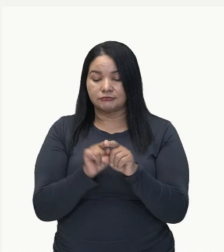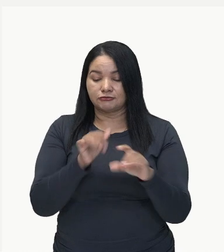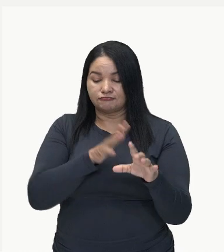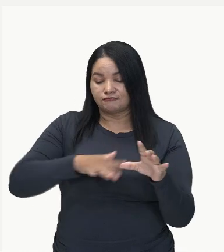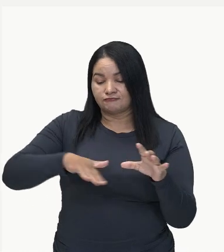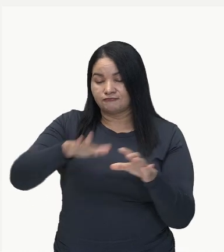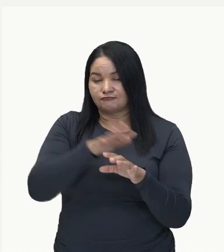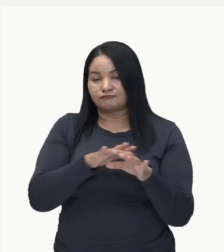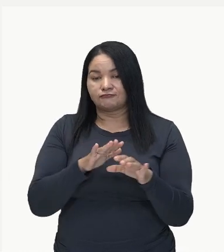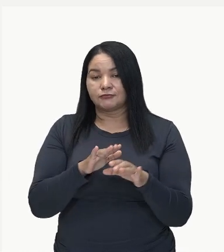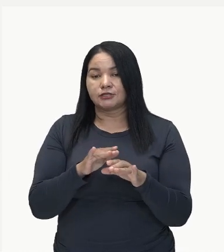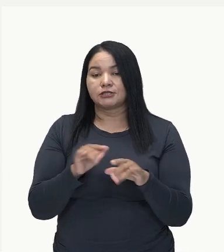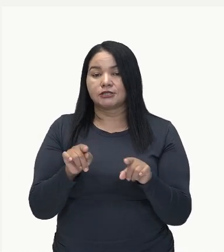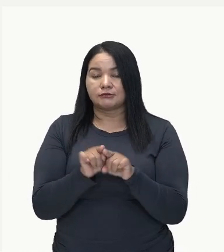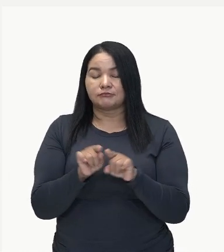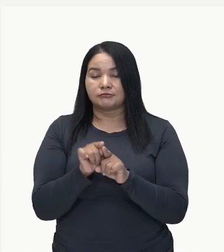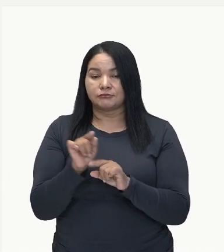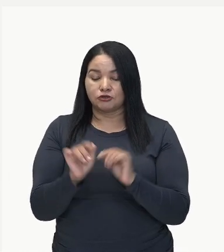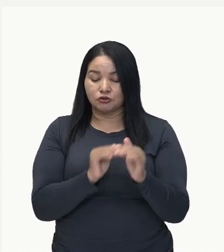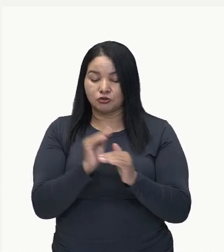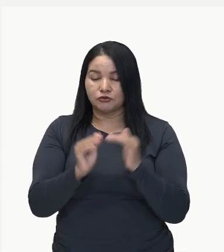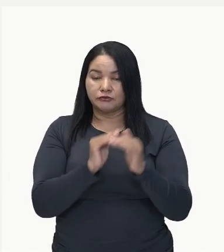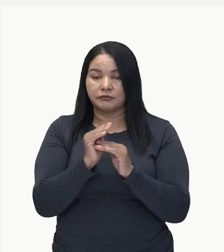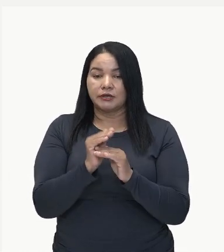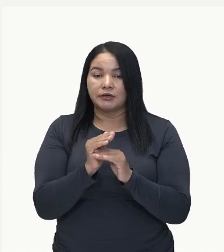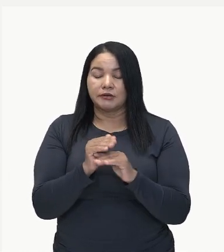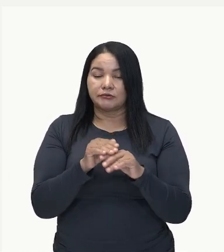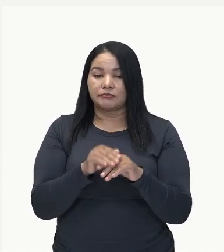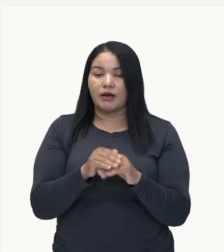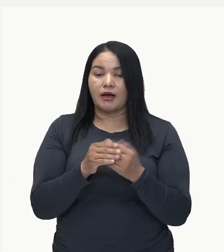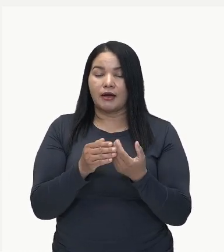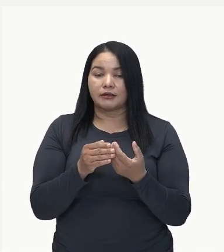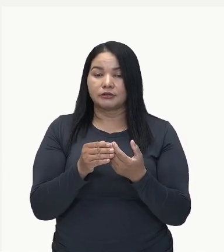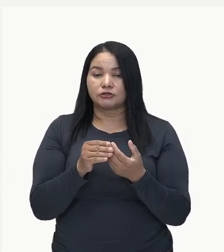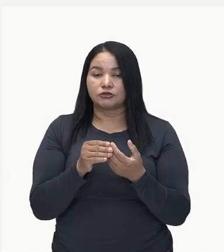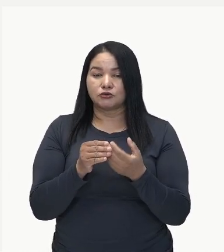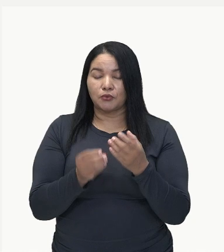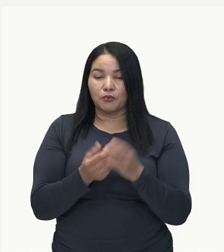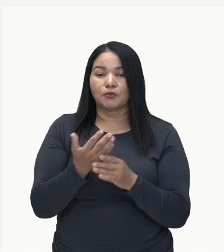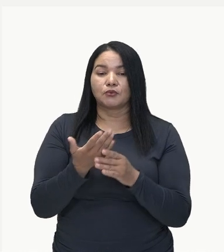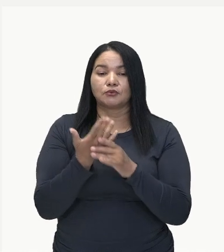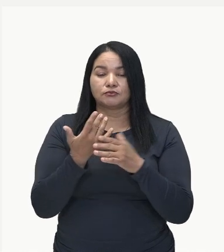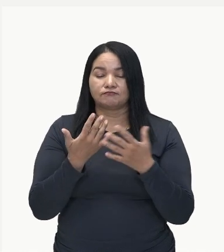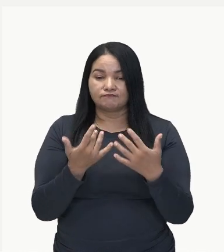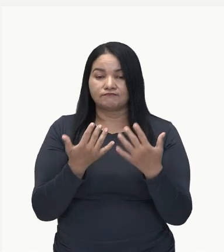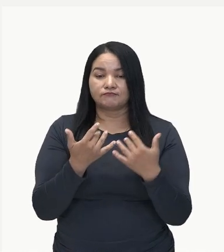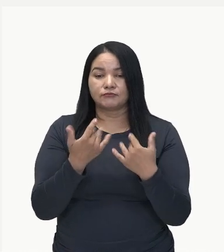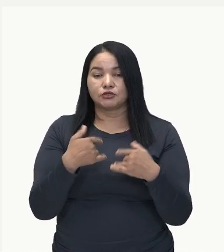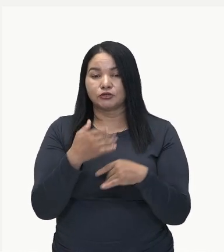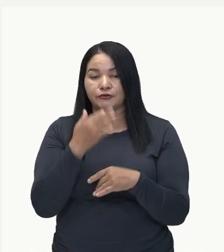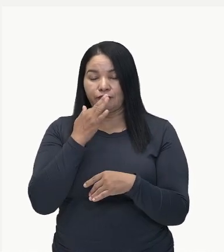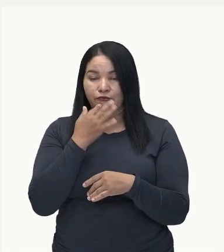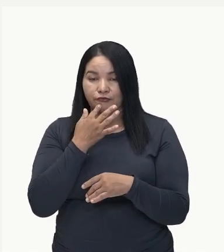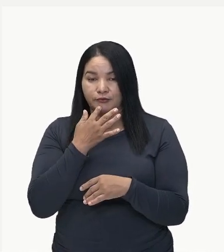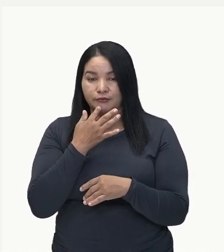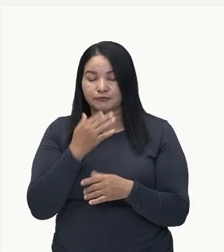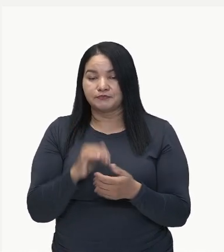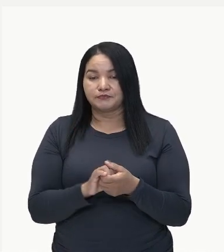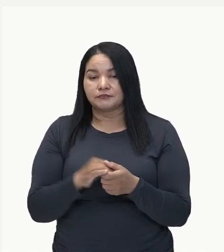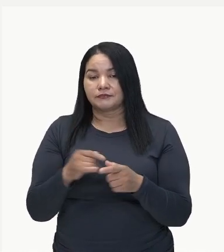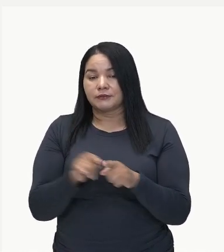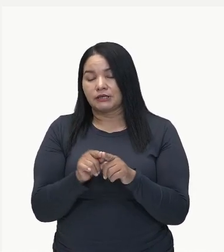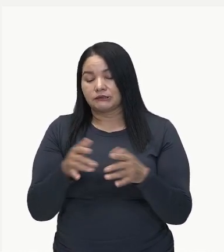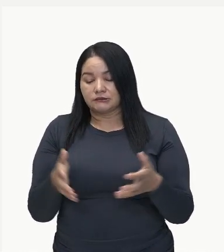Onshu, também vai ter o desenvolvimento do cultivo de frutas. Mas além do cultivo de frutas, tem os